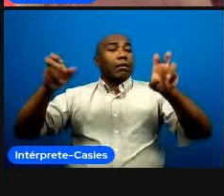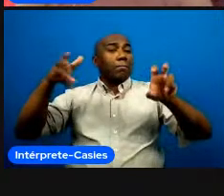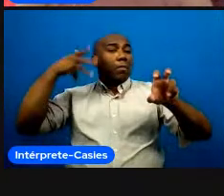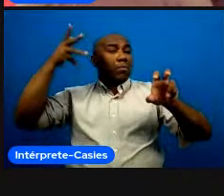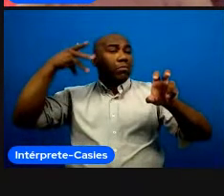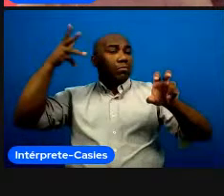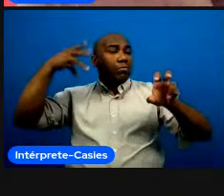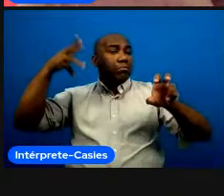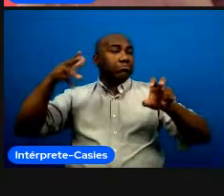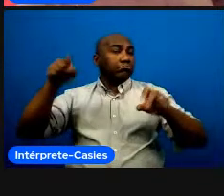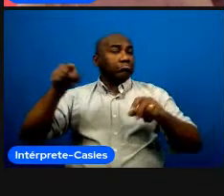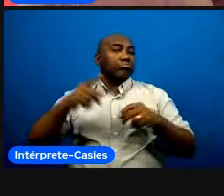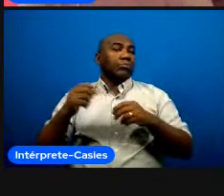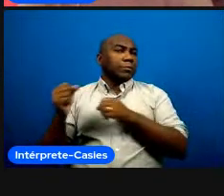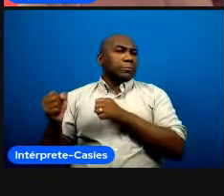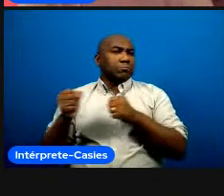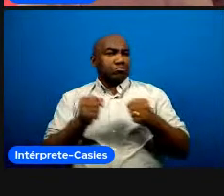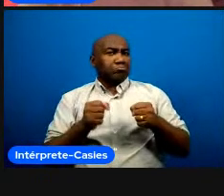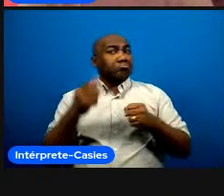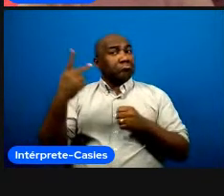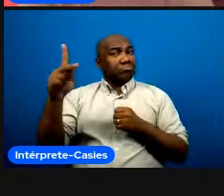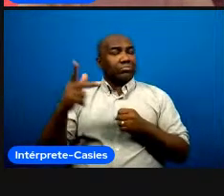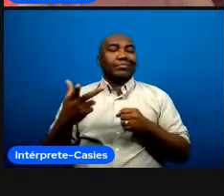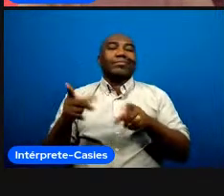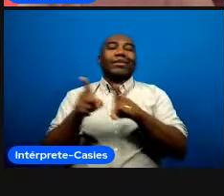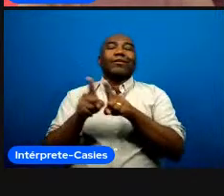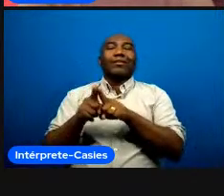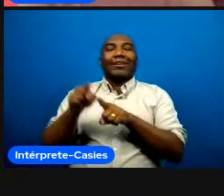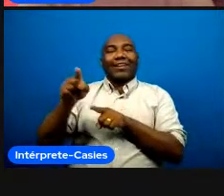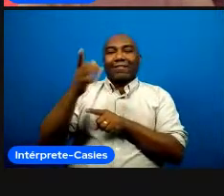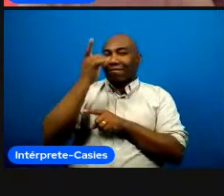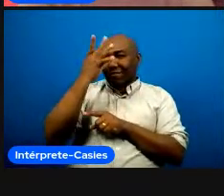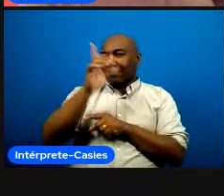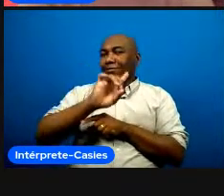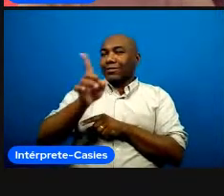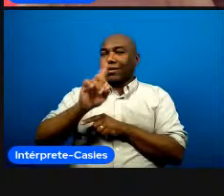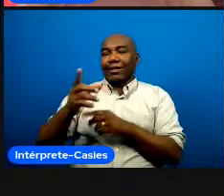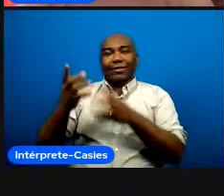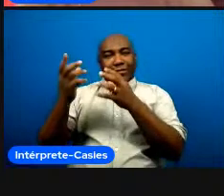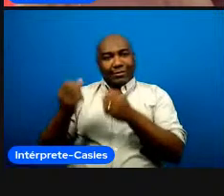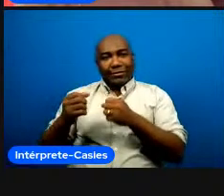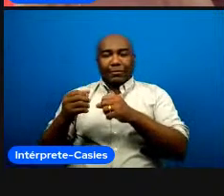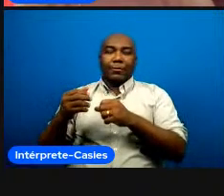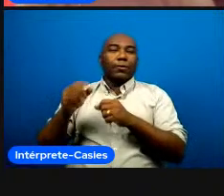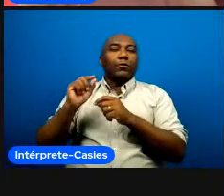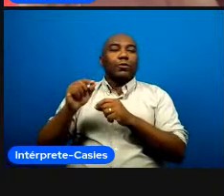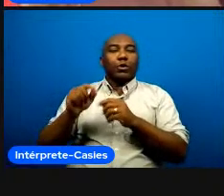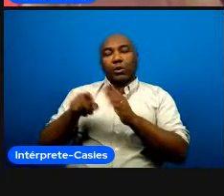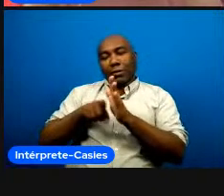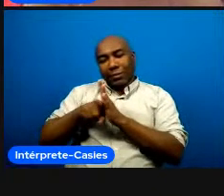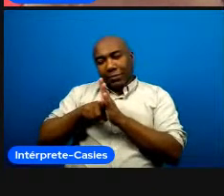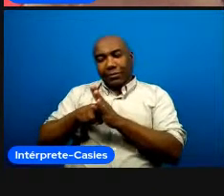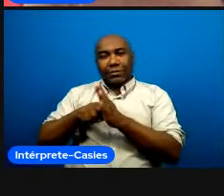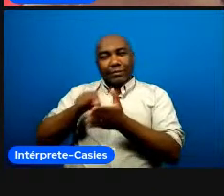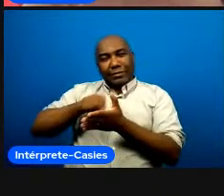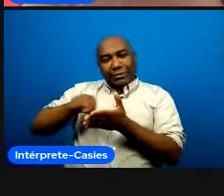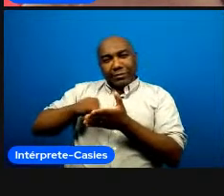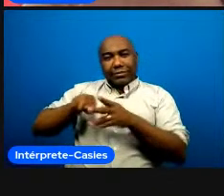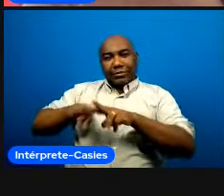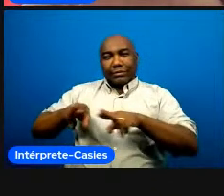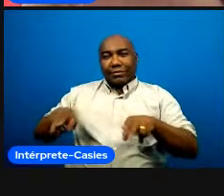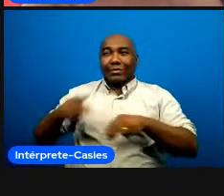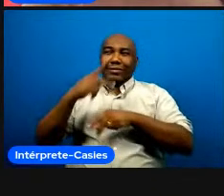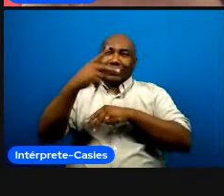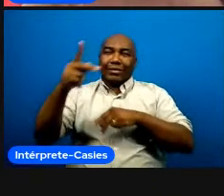não foi simples não está sendo simples né a gente abrir mão de poder a gente construir aulas a partir dos que os alunos acham